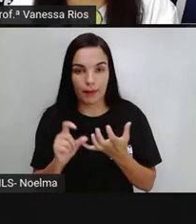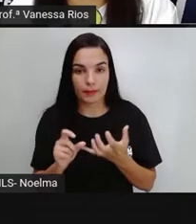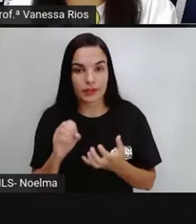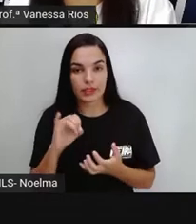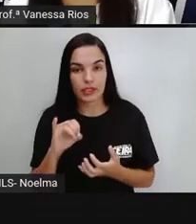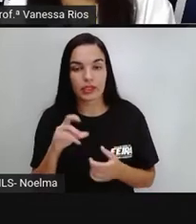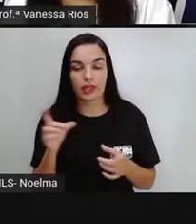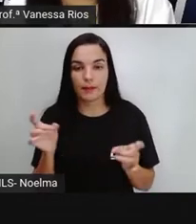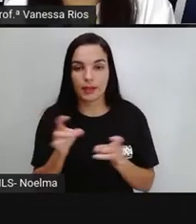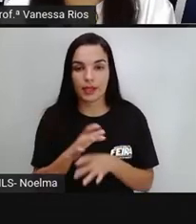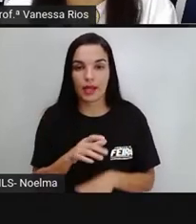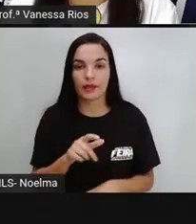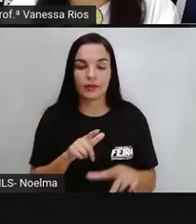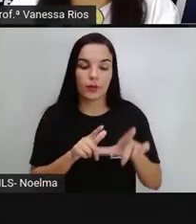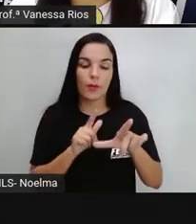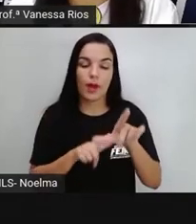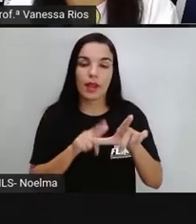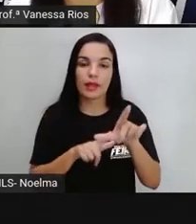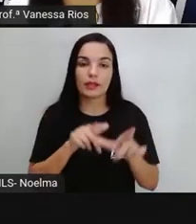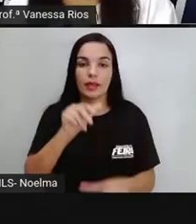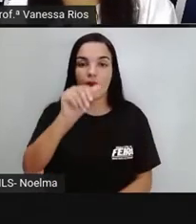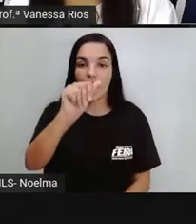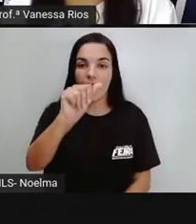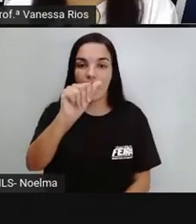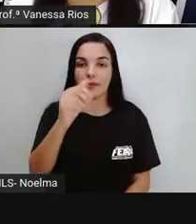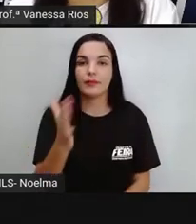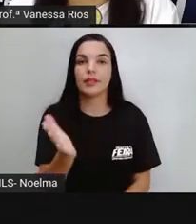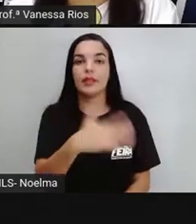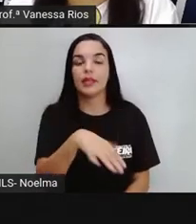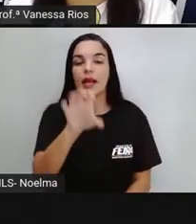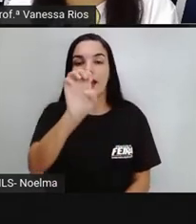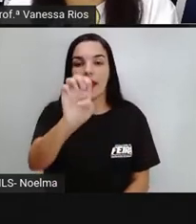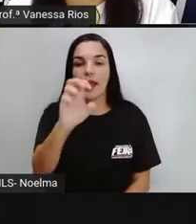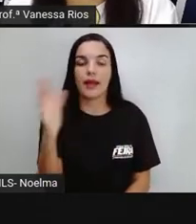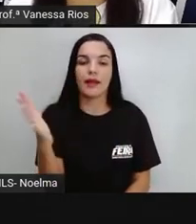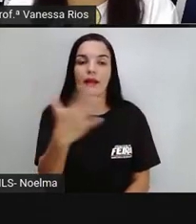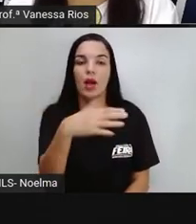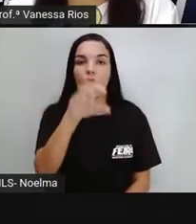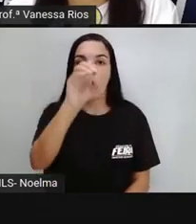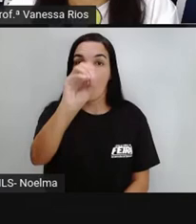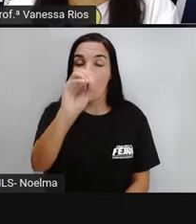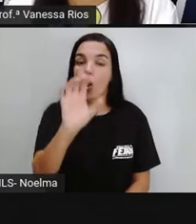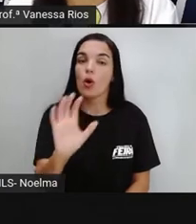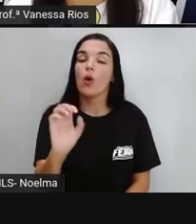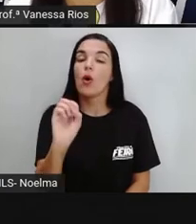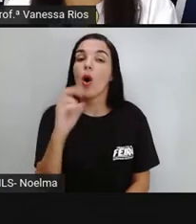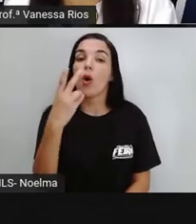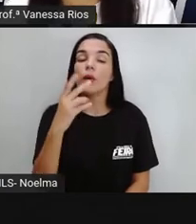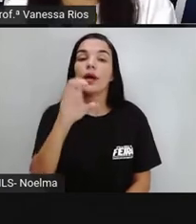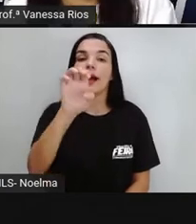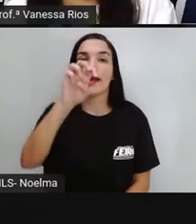A ou AS, E ou ES, O ou OS, E